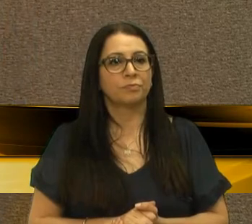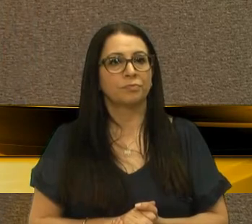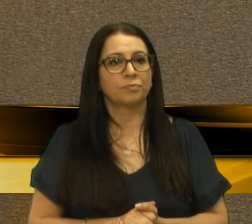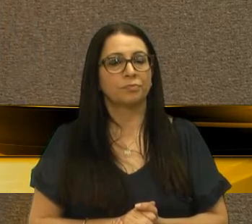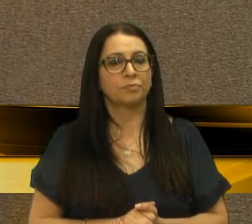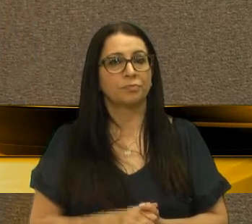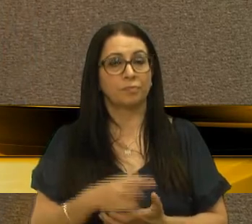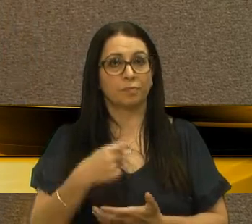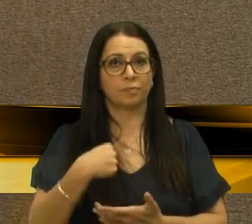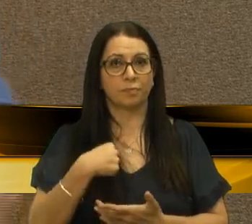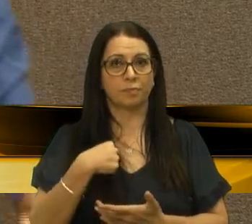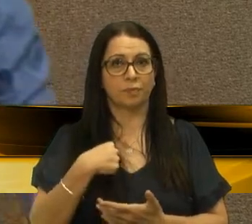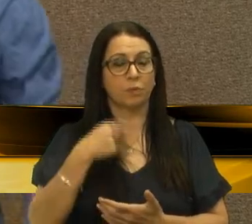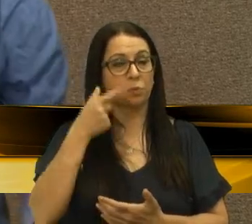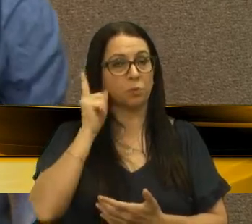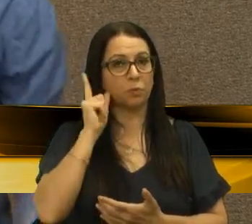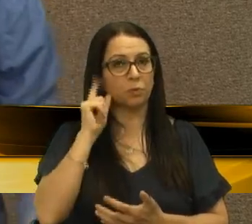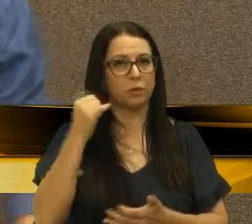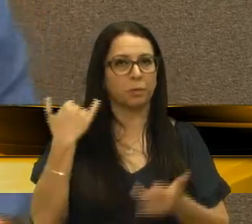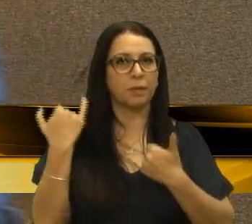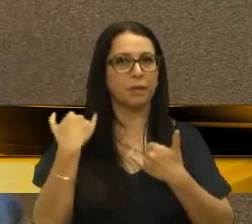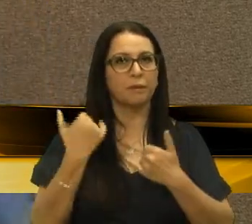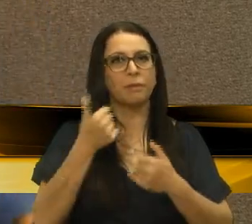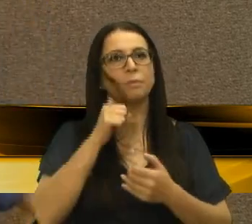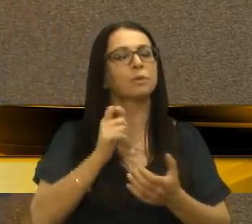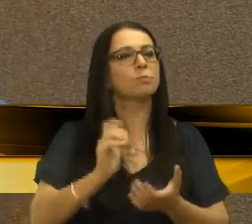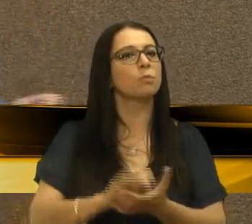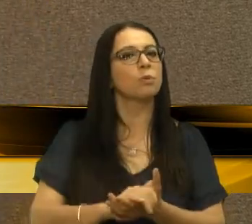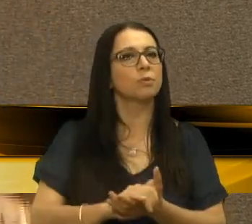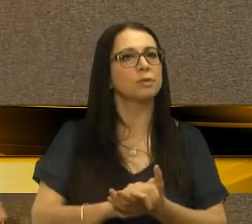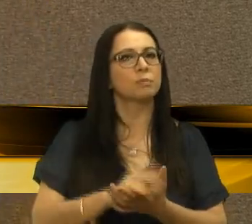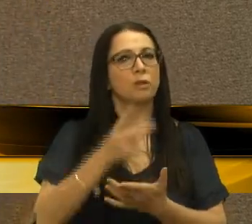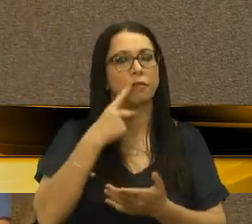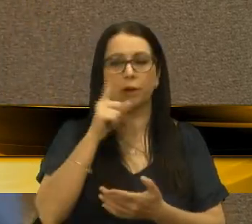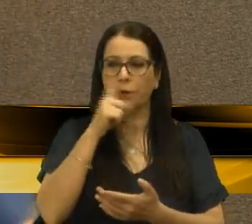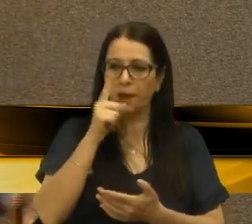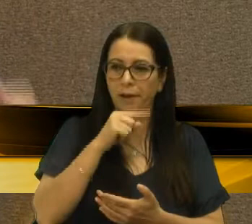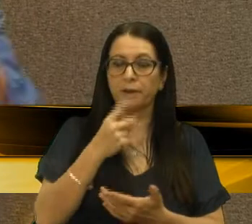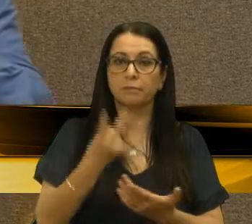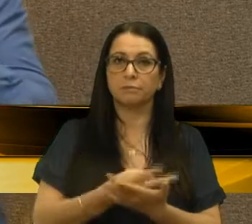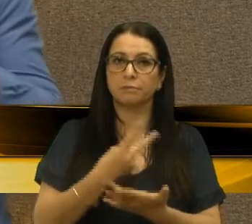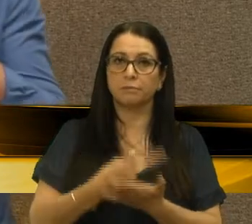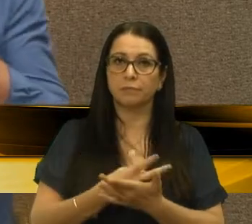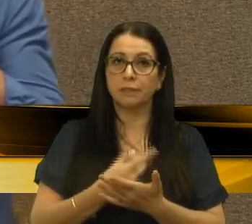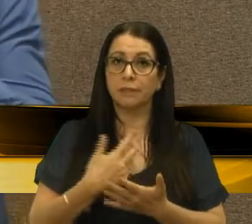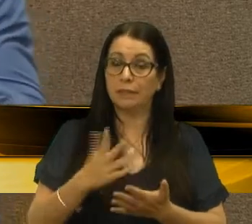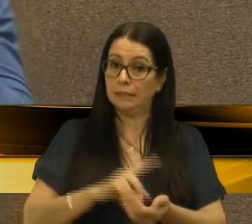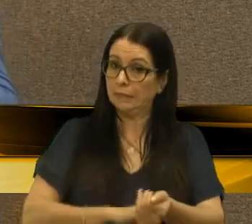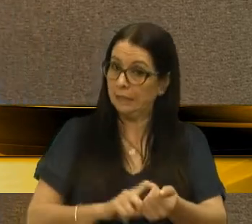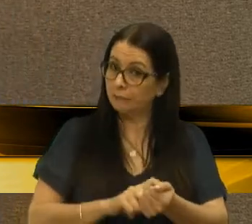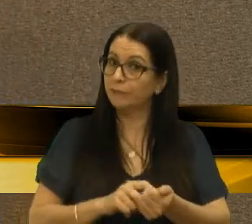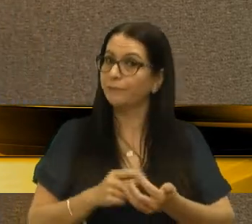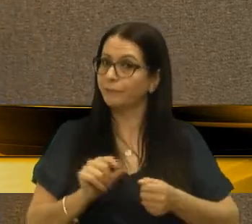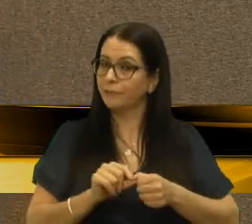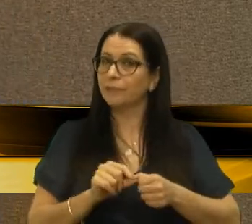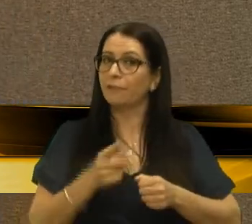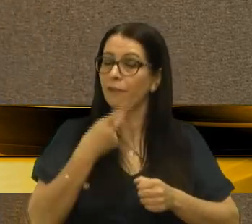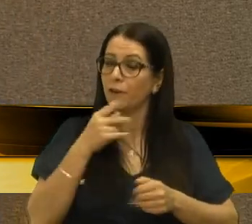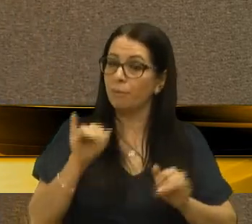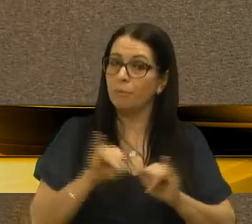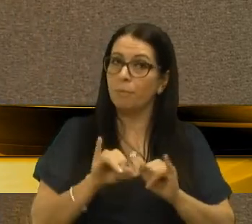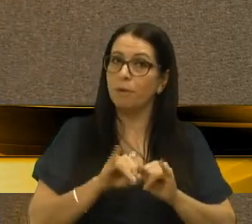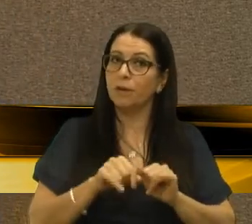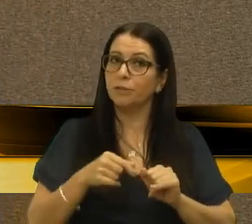eu, ainda ontem eu brincava com minha esposa, porque eu cometo falhas e erros, eu sou um cara meio nervoso, às vezes, falo besteira, eu